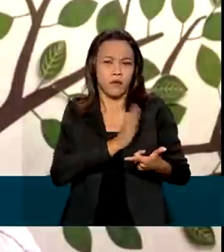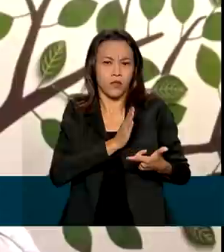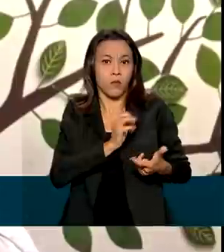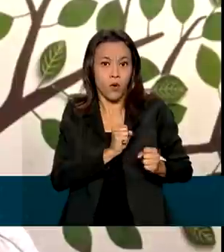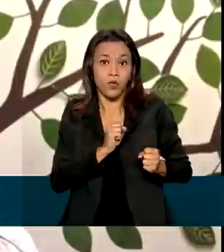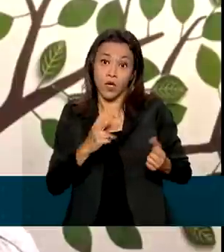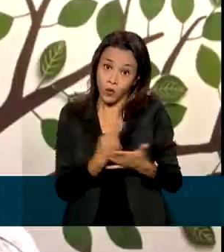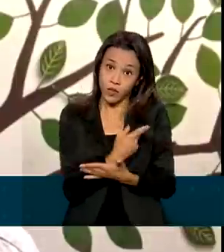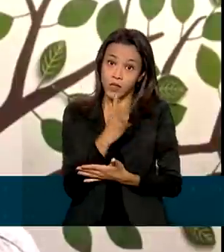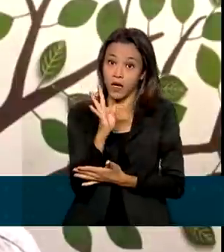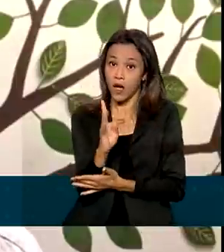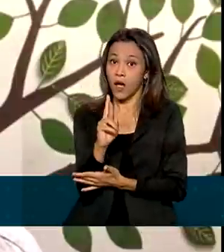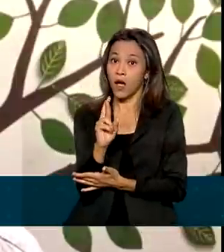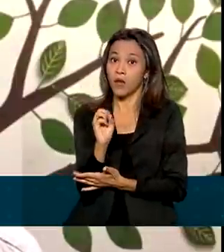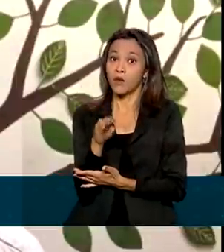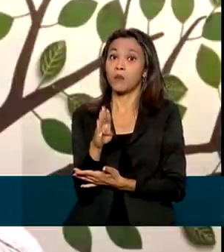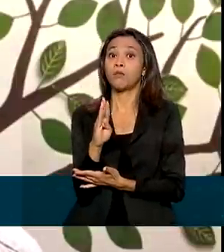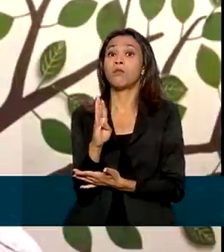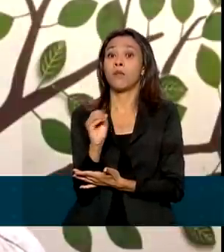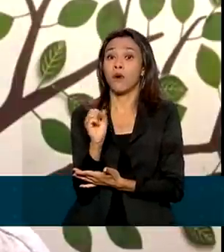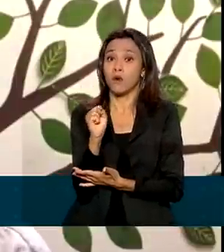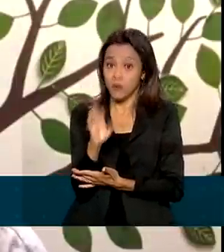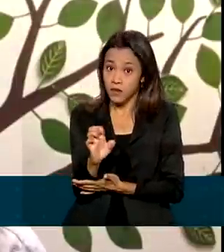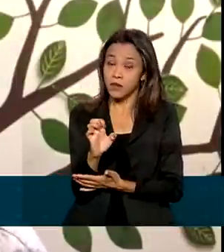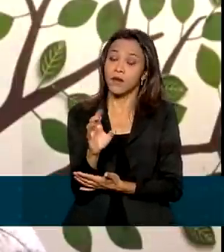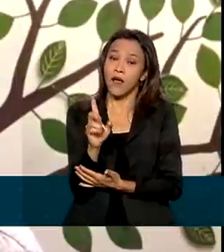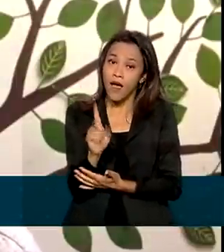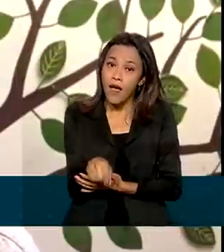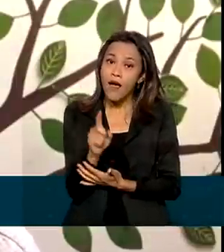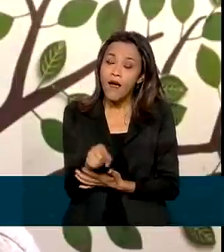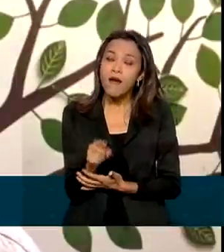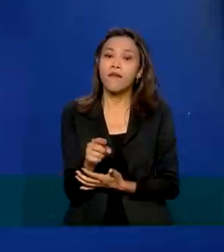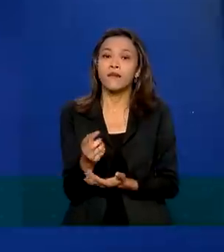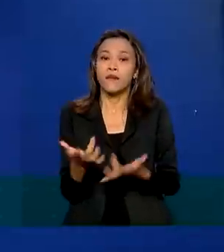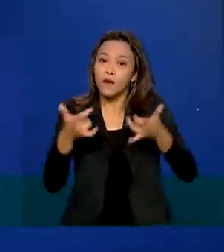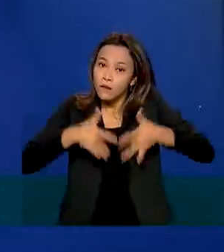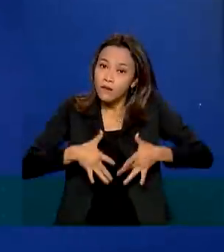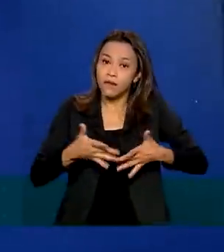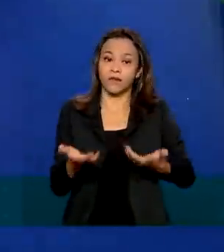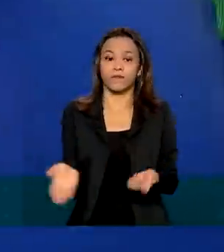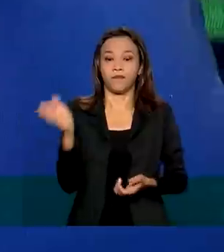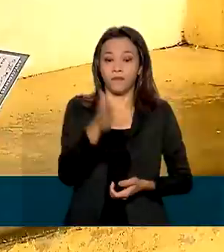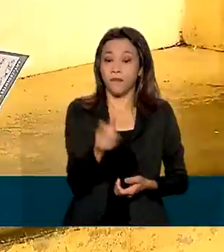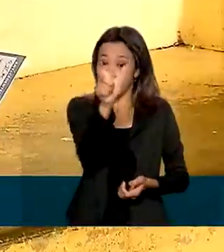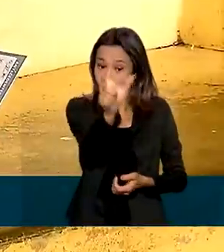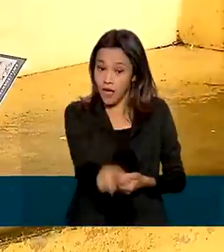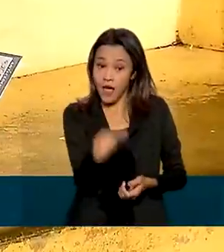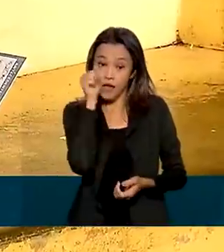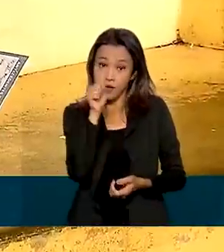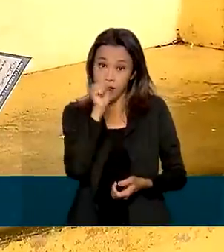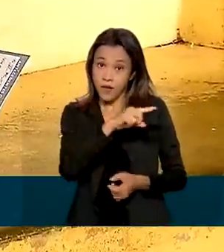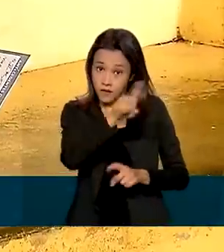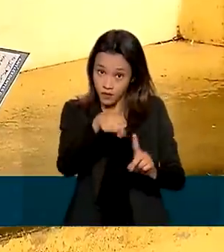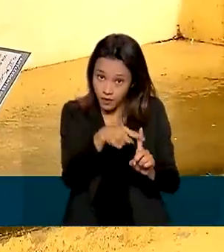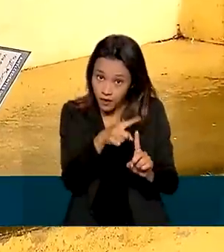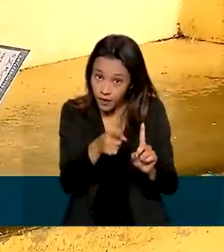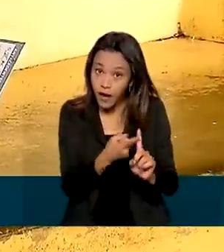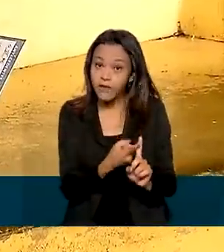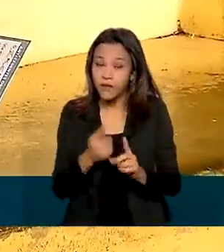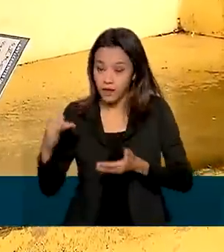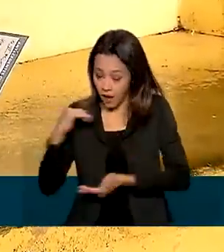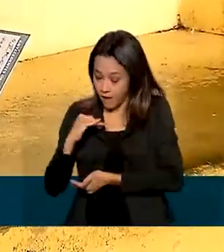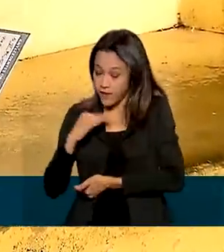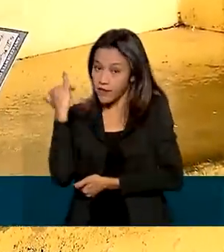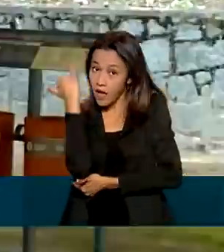associada a uma produção de anticorpos contra nossas plaquetas. No caso das grávidas, a Anvisa recomendou que fossem